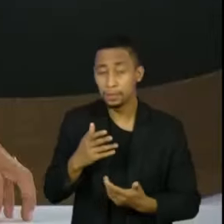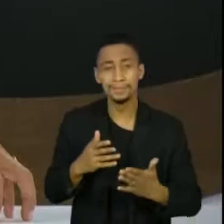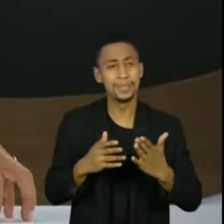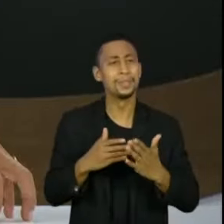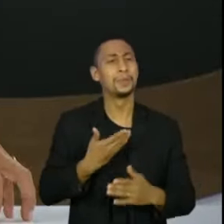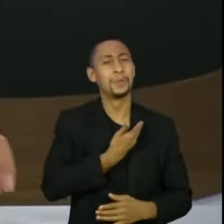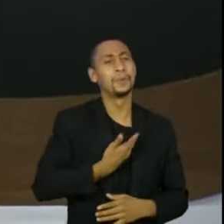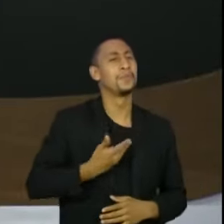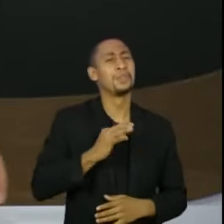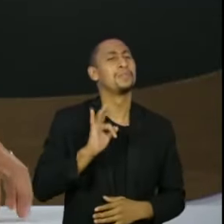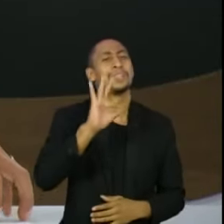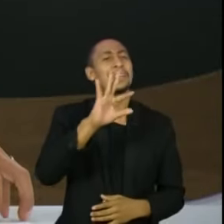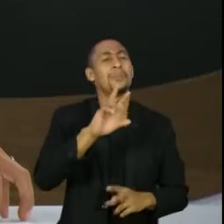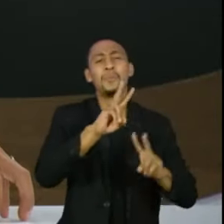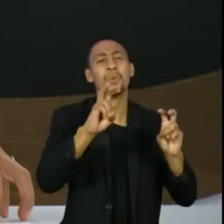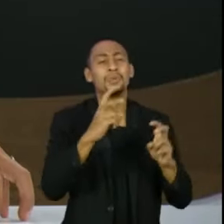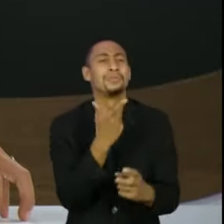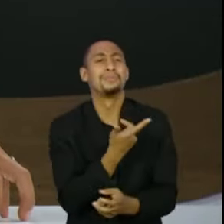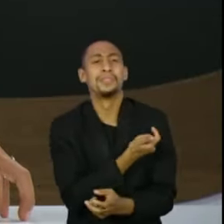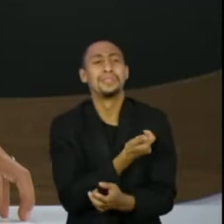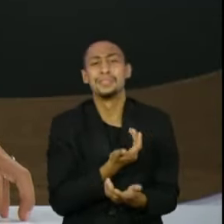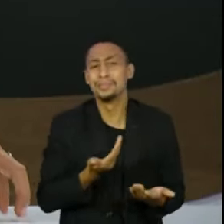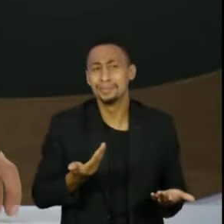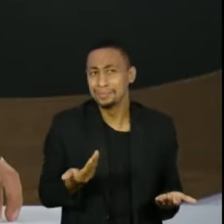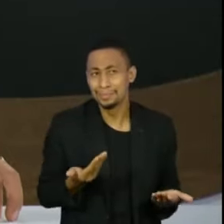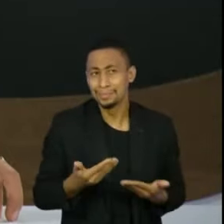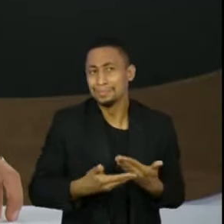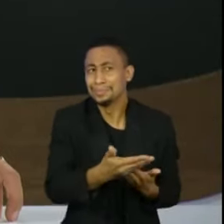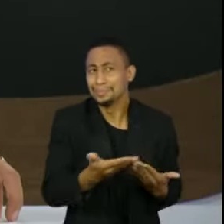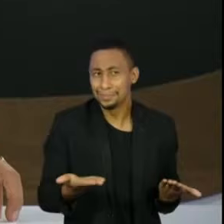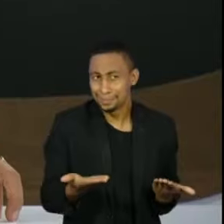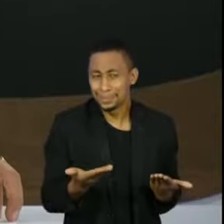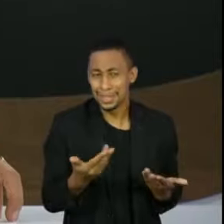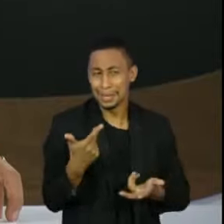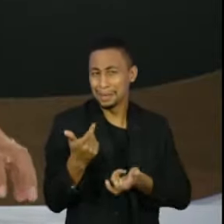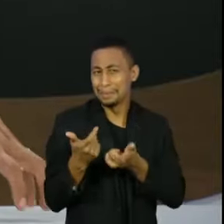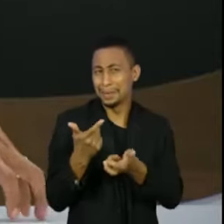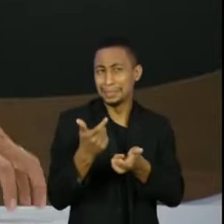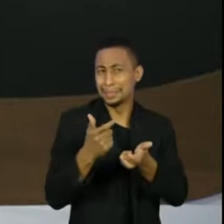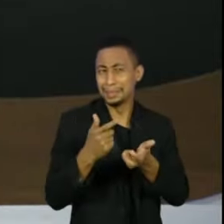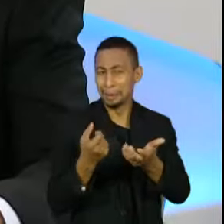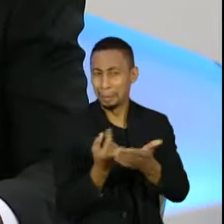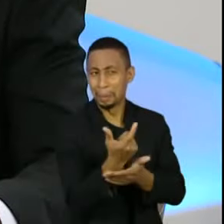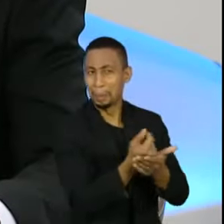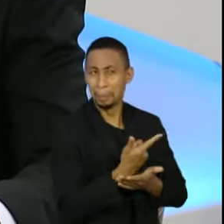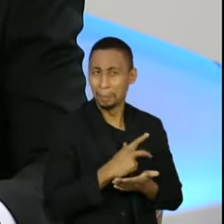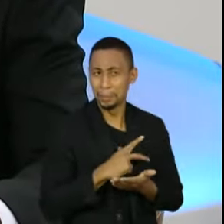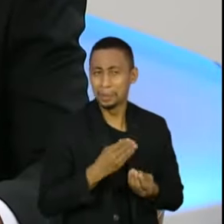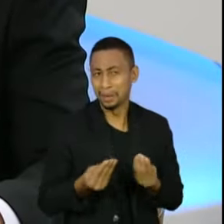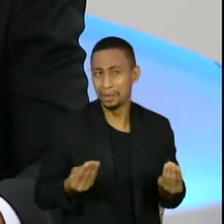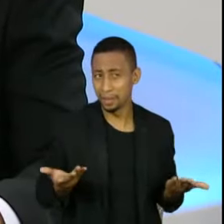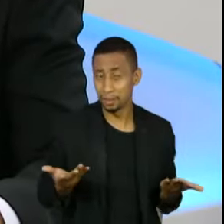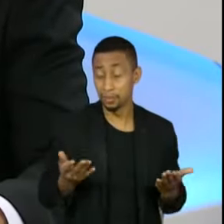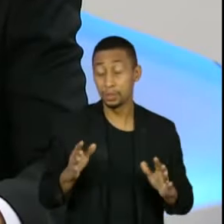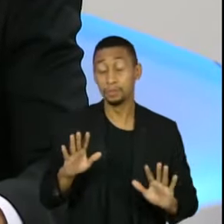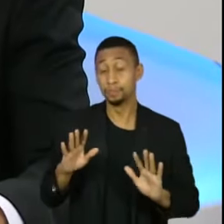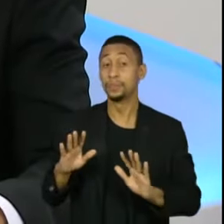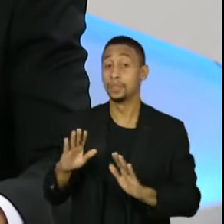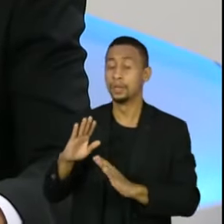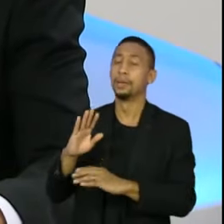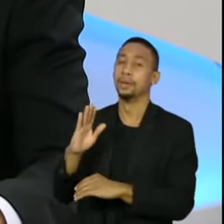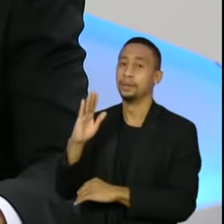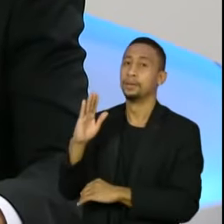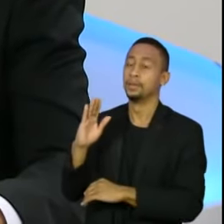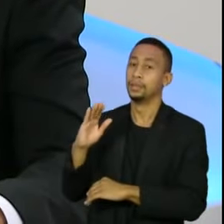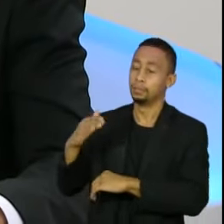governo federal, nessa questão das vacinas, ou nem isso o senhor reconhece, nessa questão dessas vacinas? Pode ter havido, sim. Acho que houve um retardamento na solução